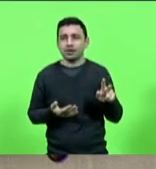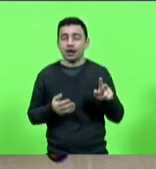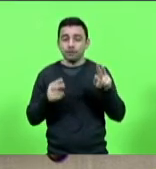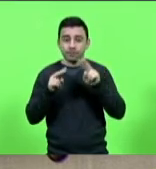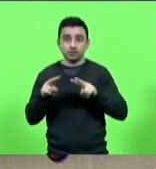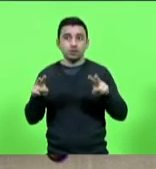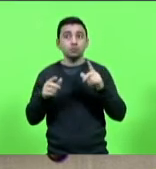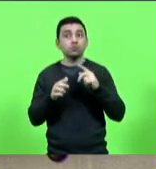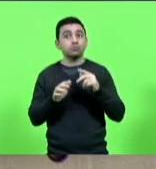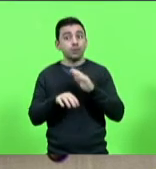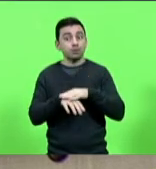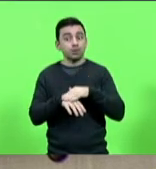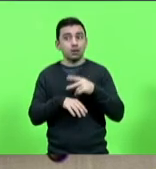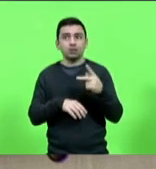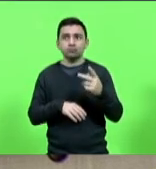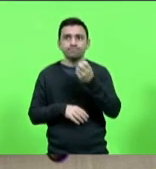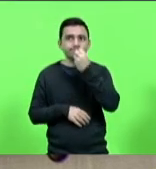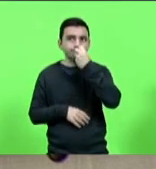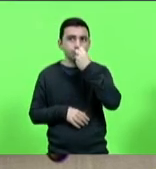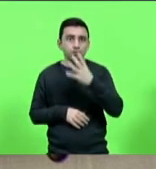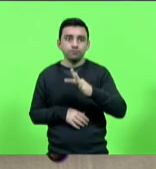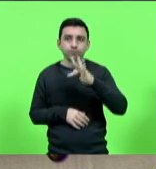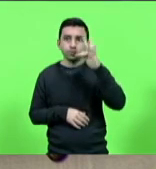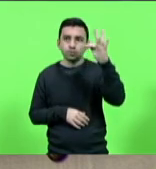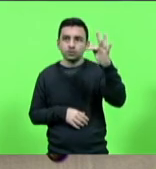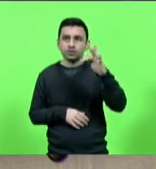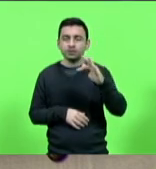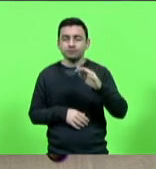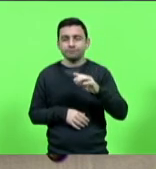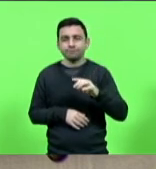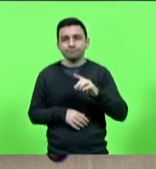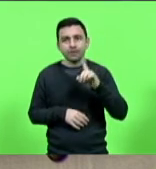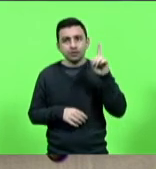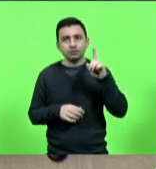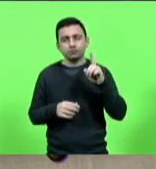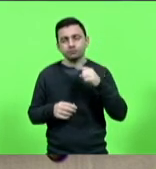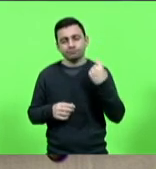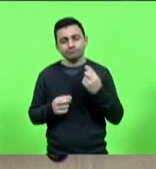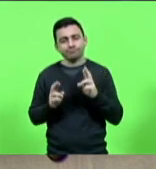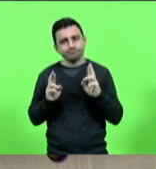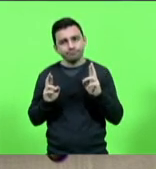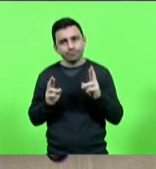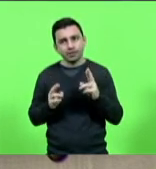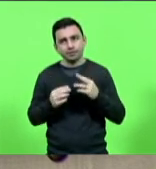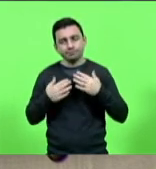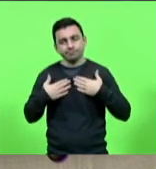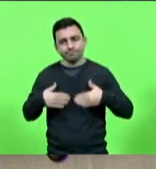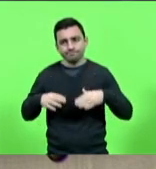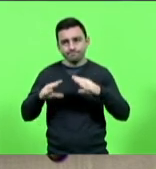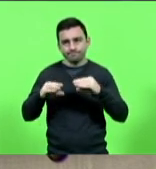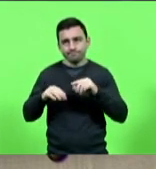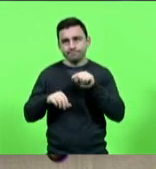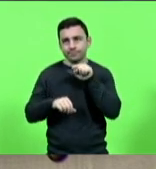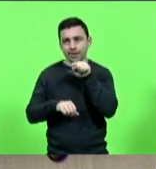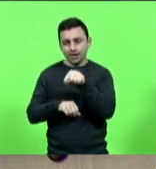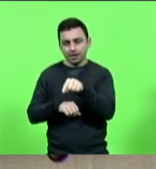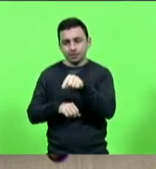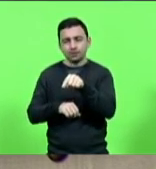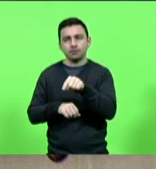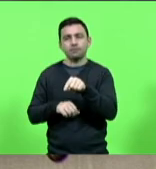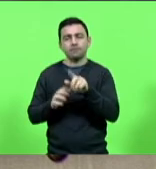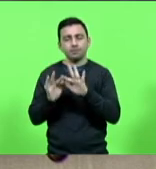extraordinária. Desejamos que Deus conforte a sua família. Também